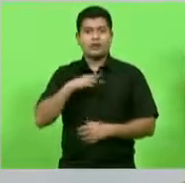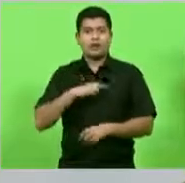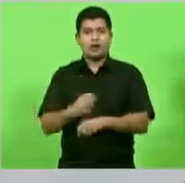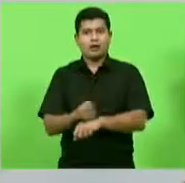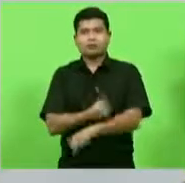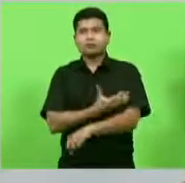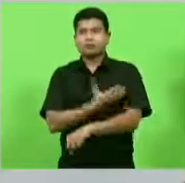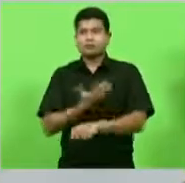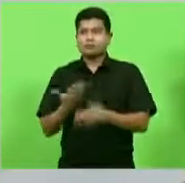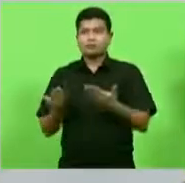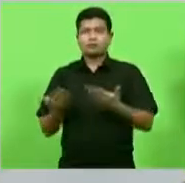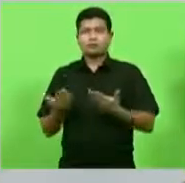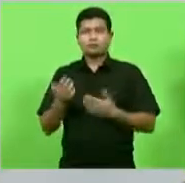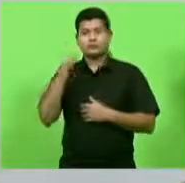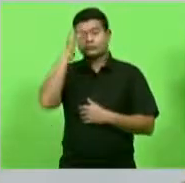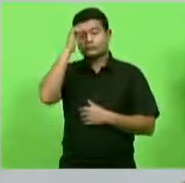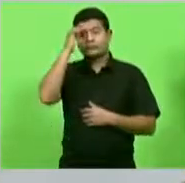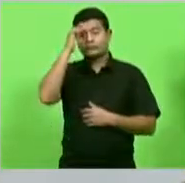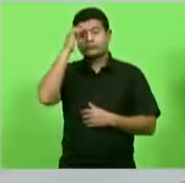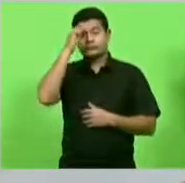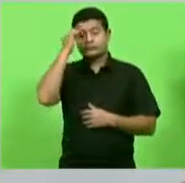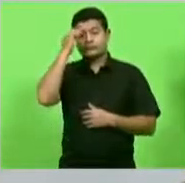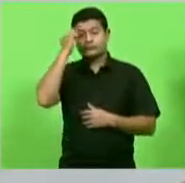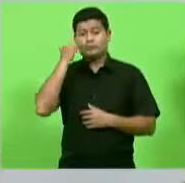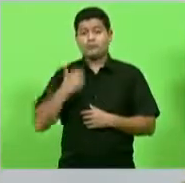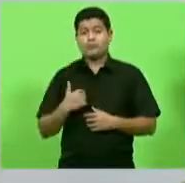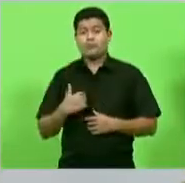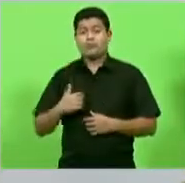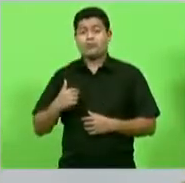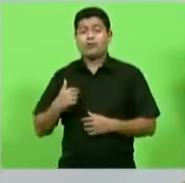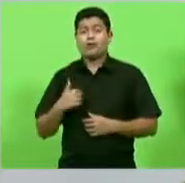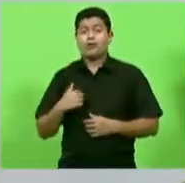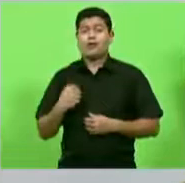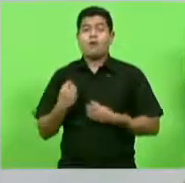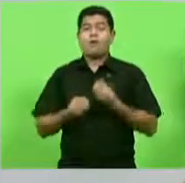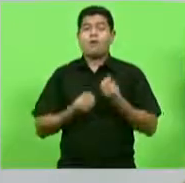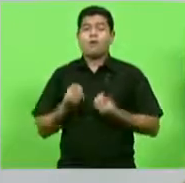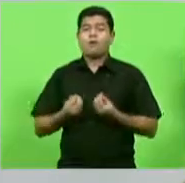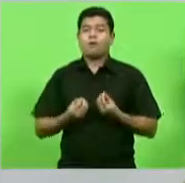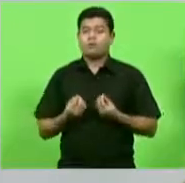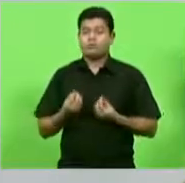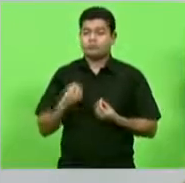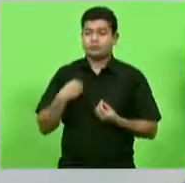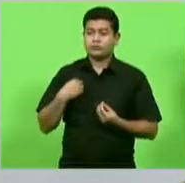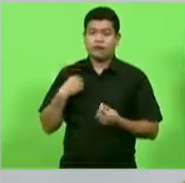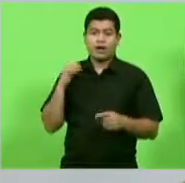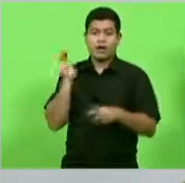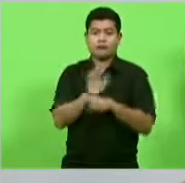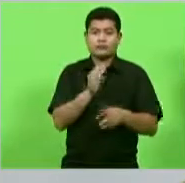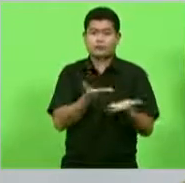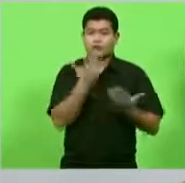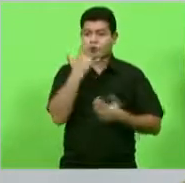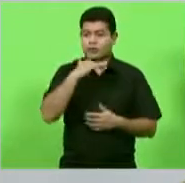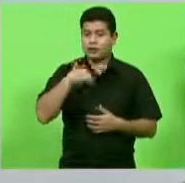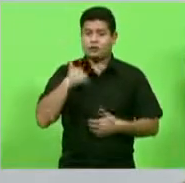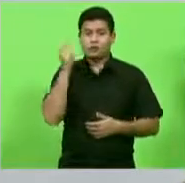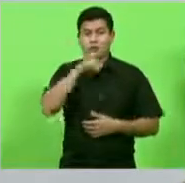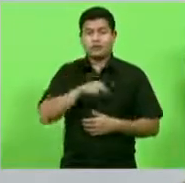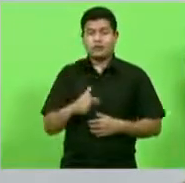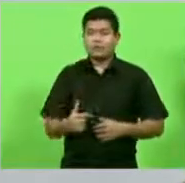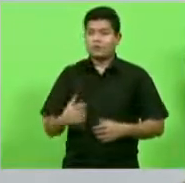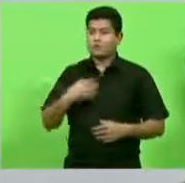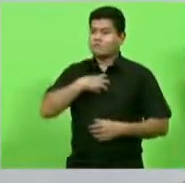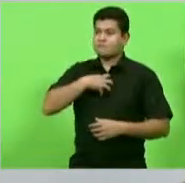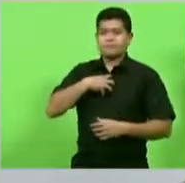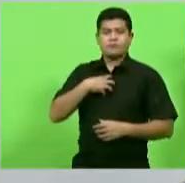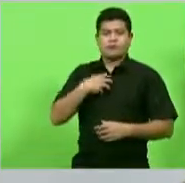e como é que eu consigo fazer isso que a criança ative para que ela possa também ampliar a empatia de me colocar no